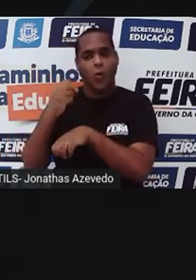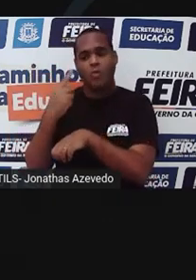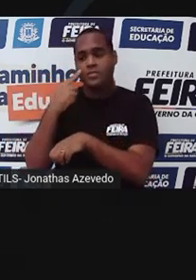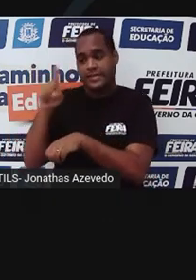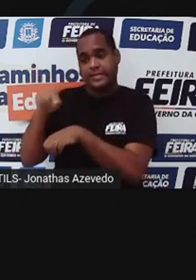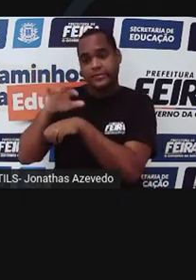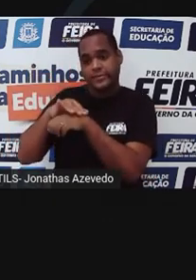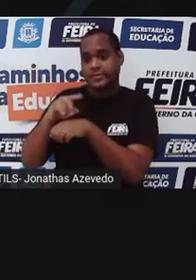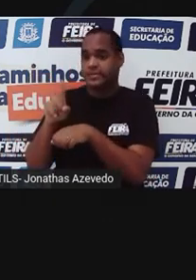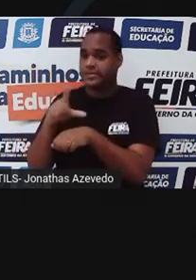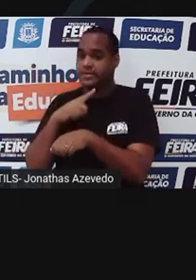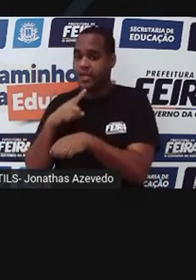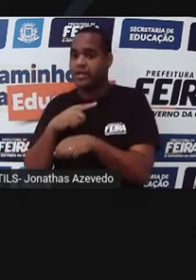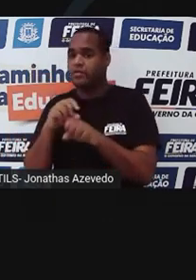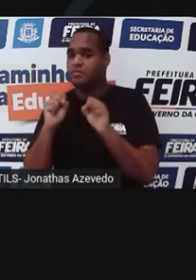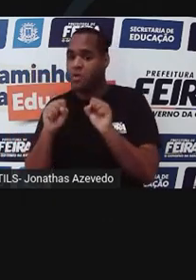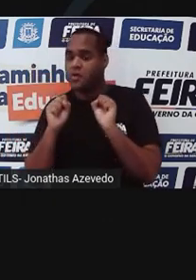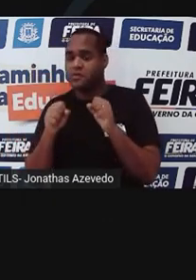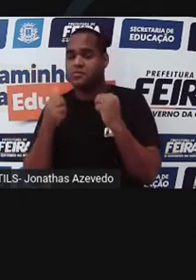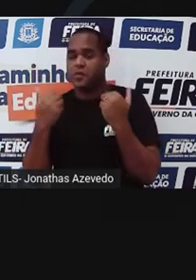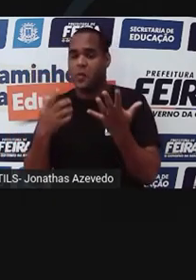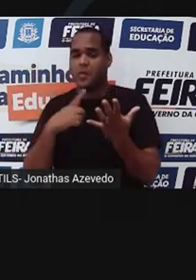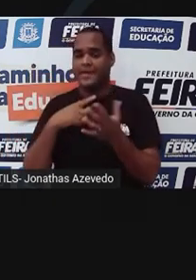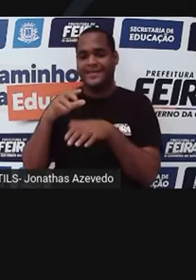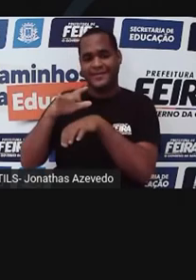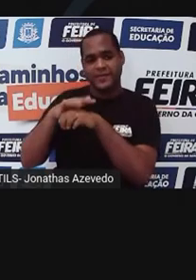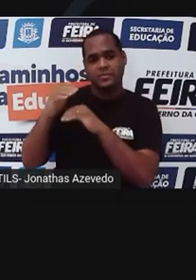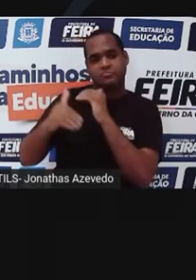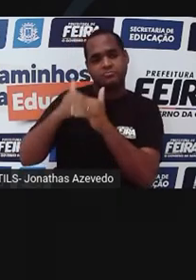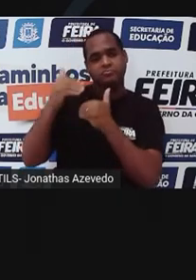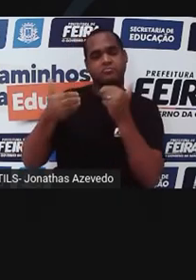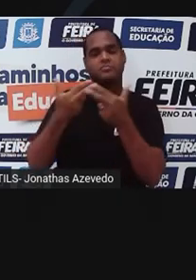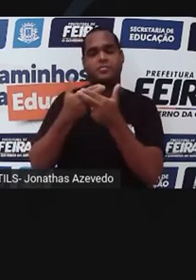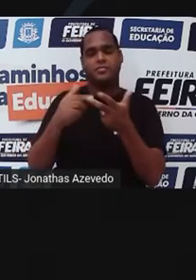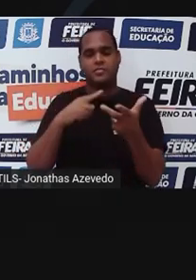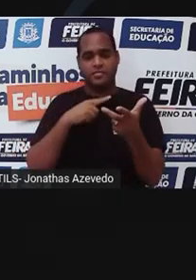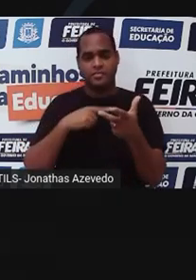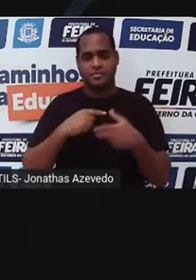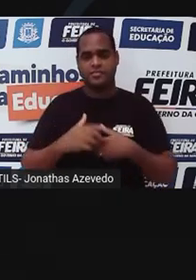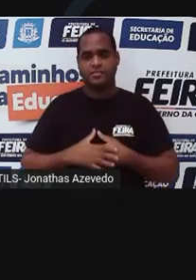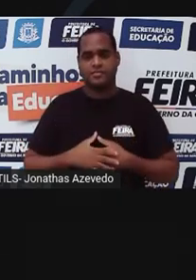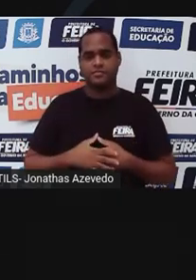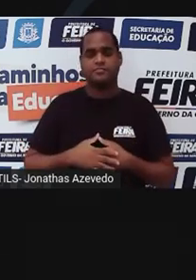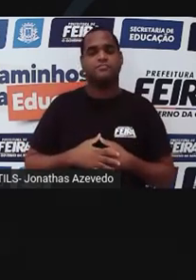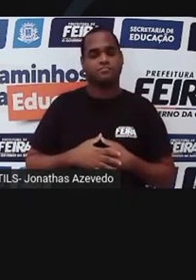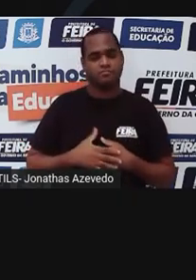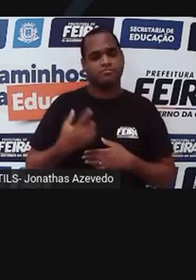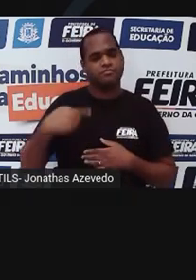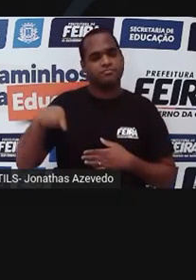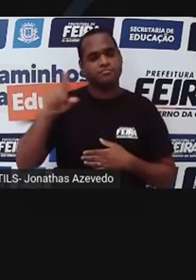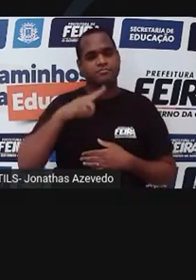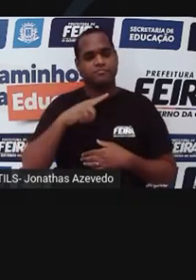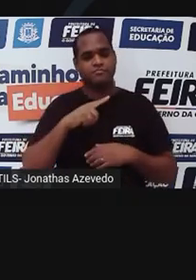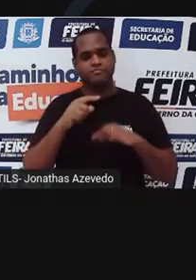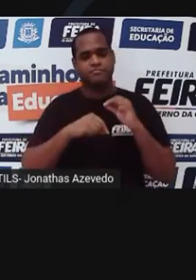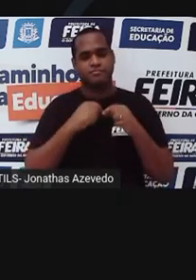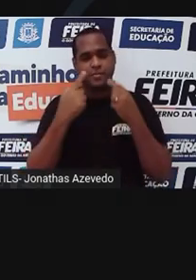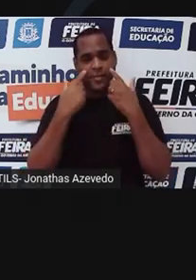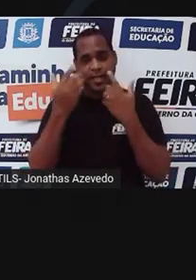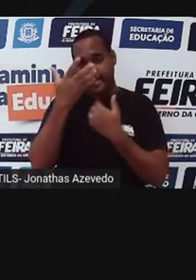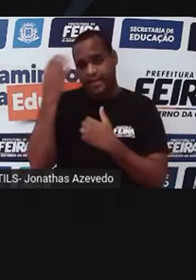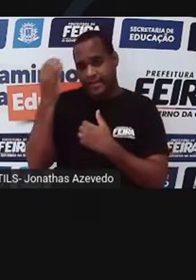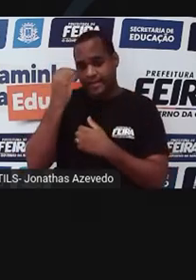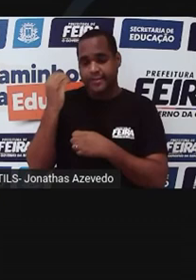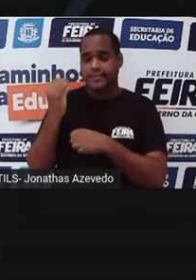infecção, para que eles não adquiram o vírus. Foram muitos os avanços. Nós, por outro lado, esquecemos da